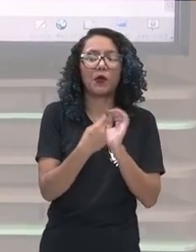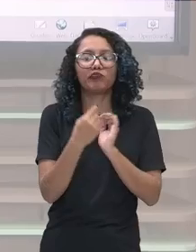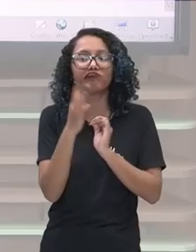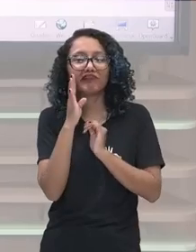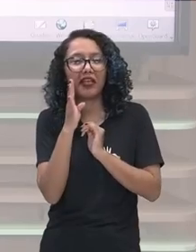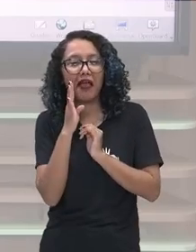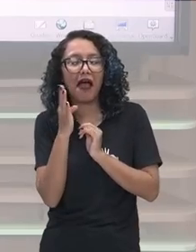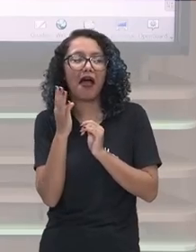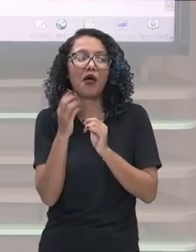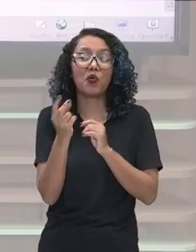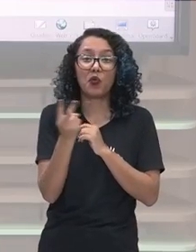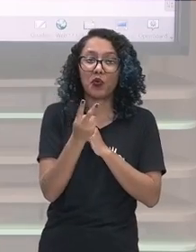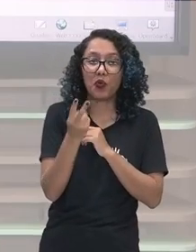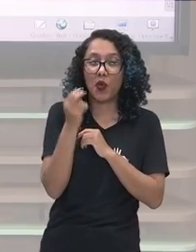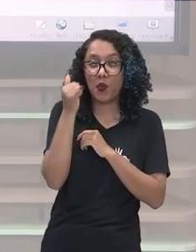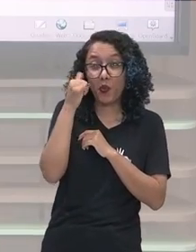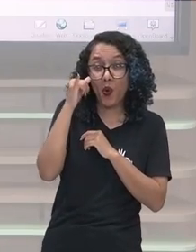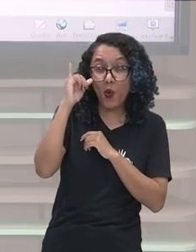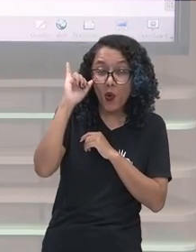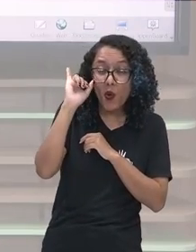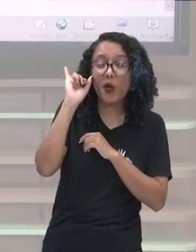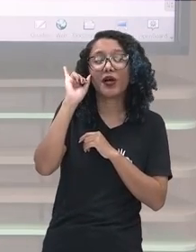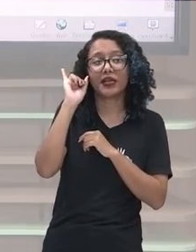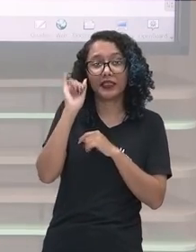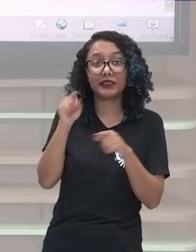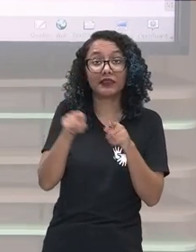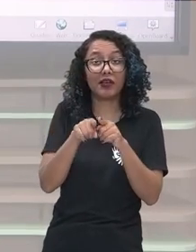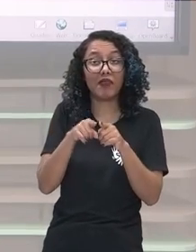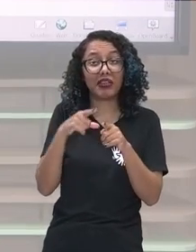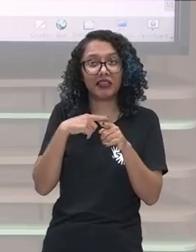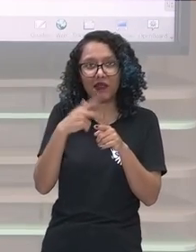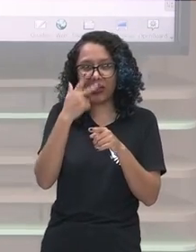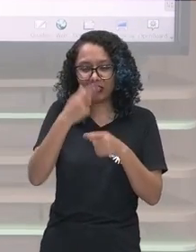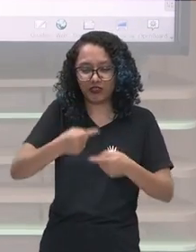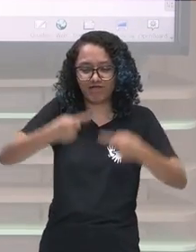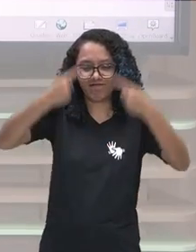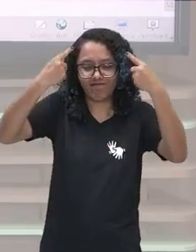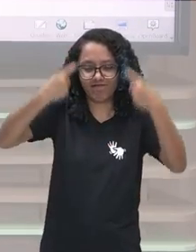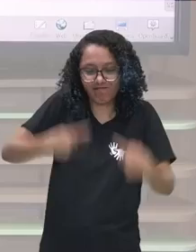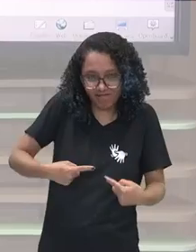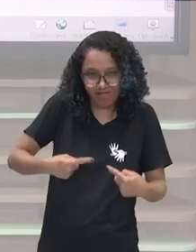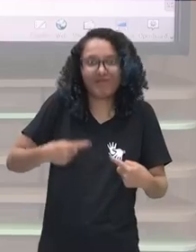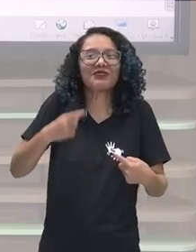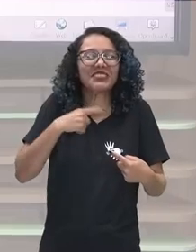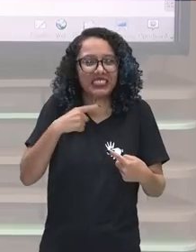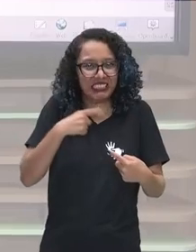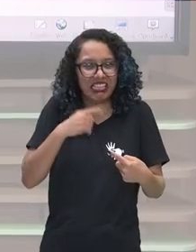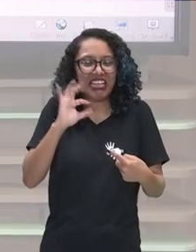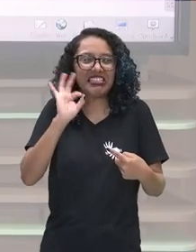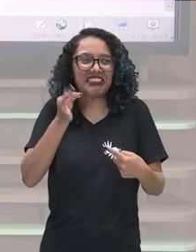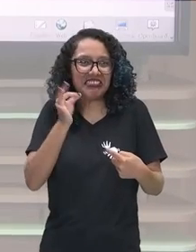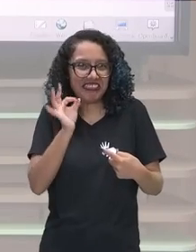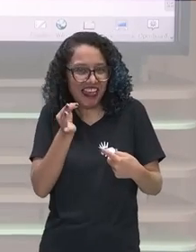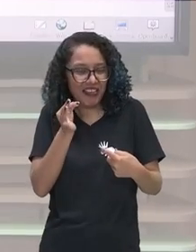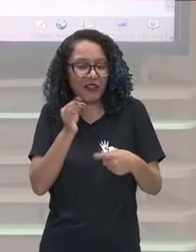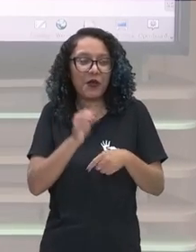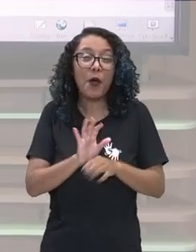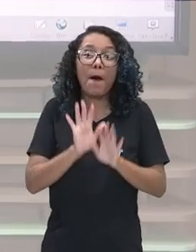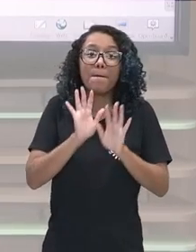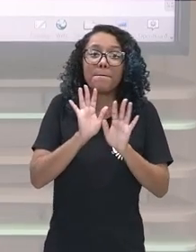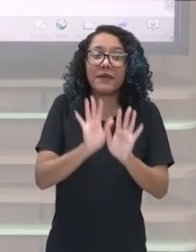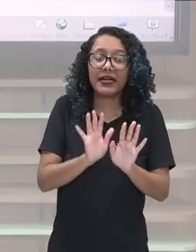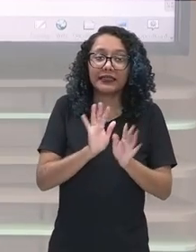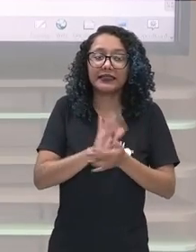garantido e caprichoso, tem toda uma rivalidade, mas tem pessoas aí, não